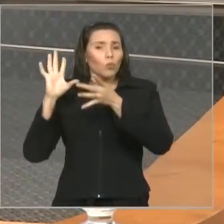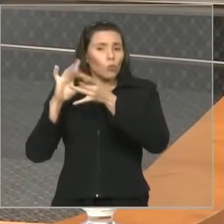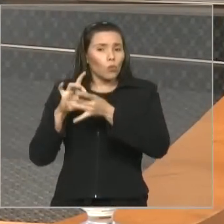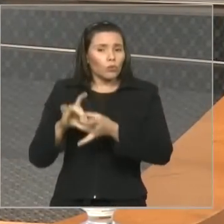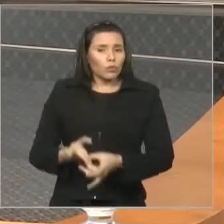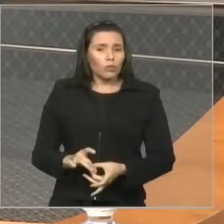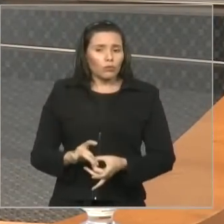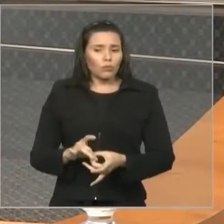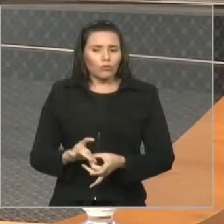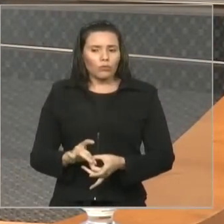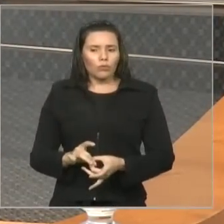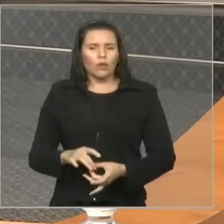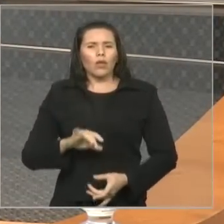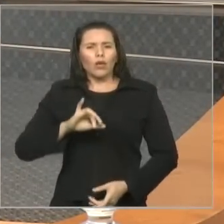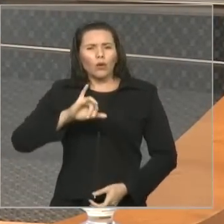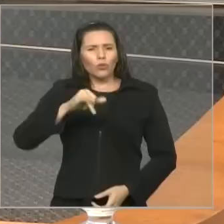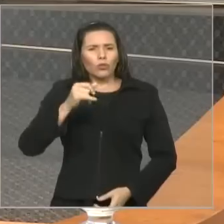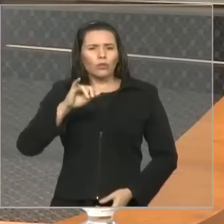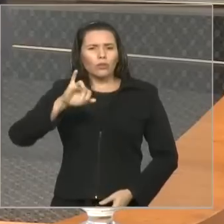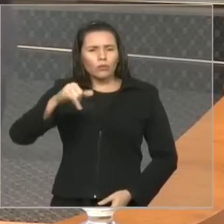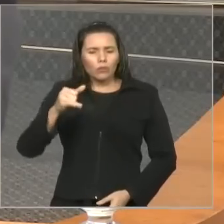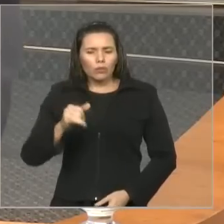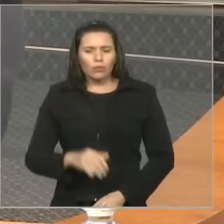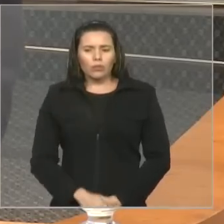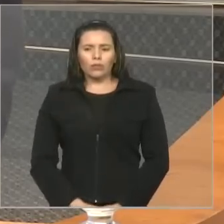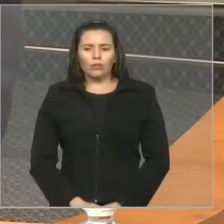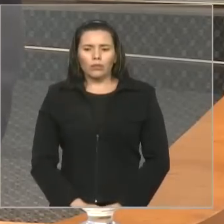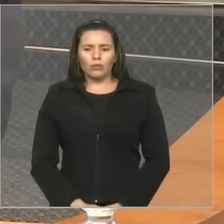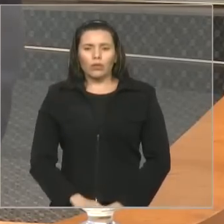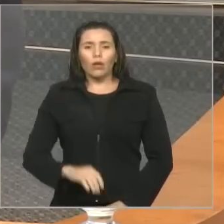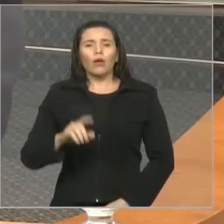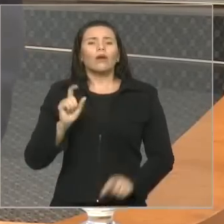Esse JJ que eu me refiro é o Jean-Jacques Rousseau.